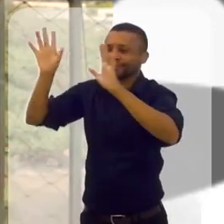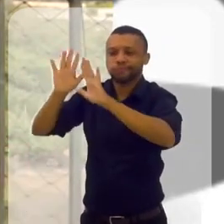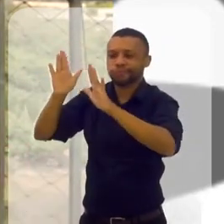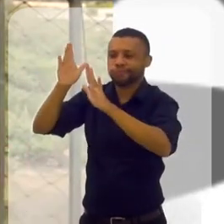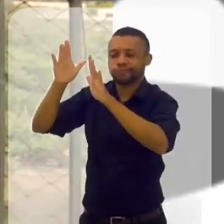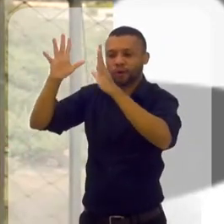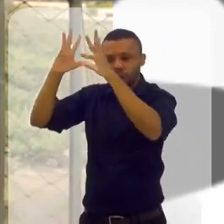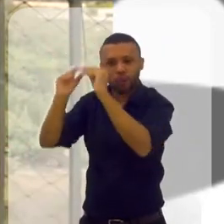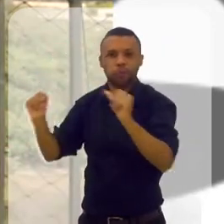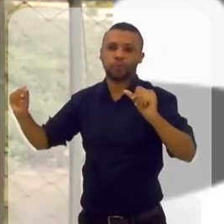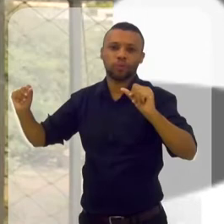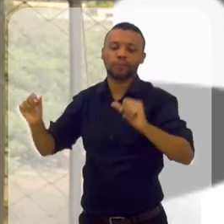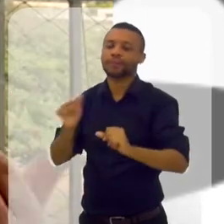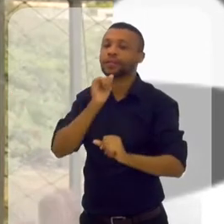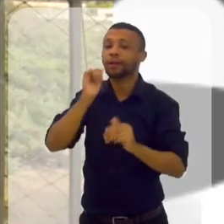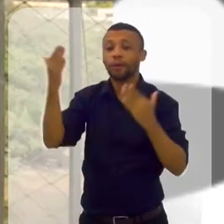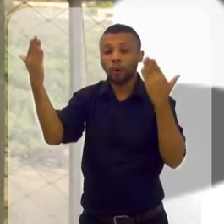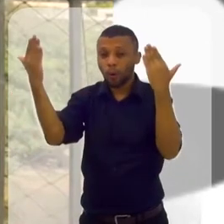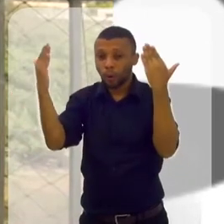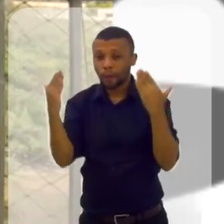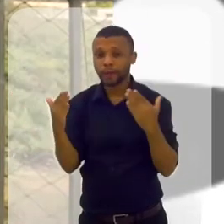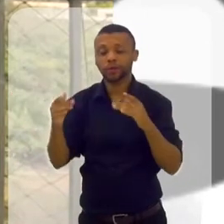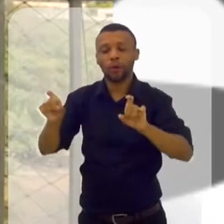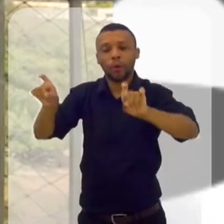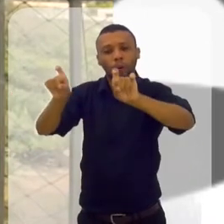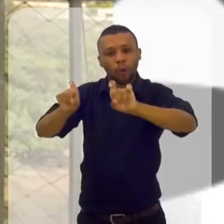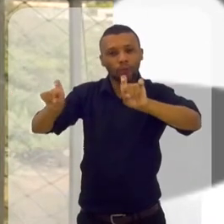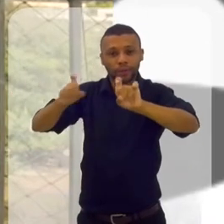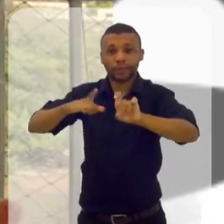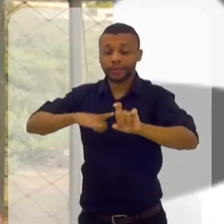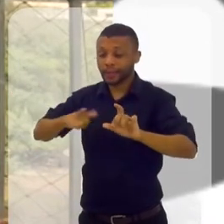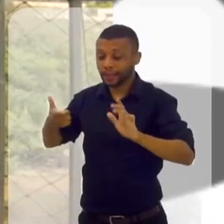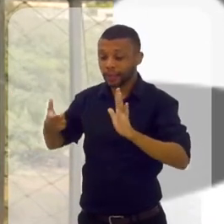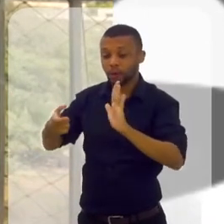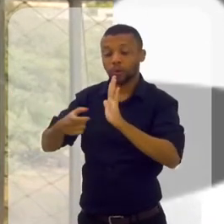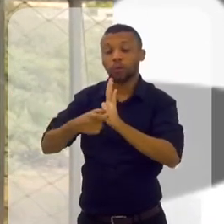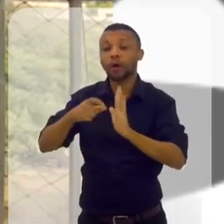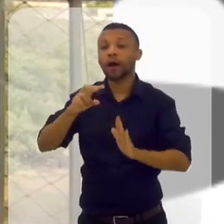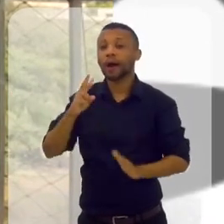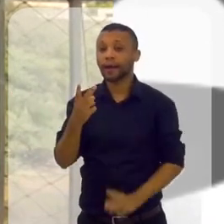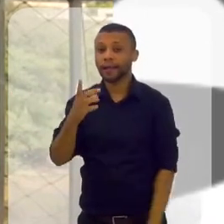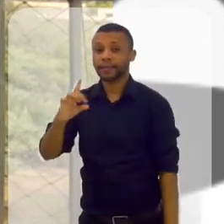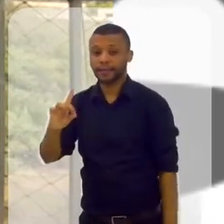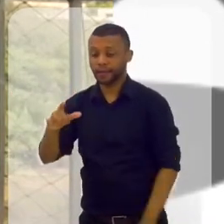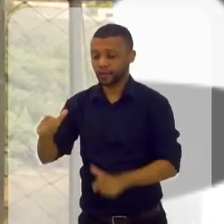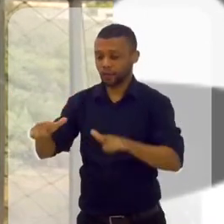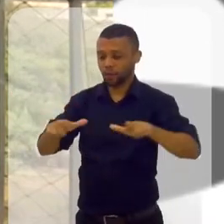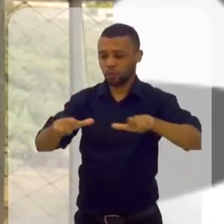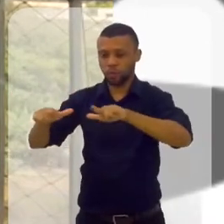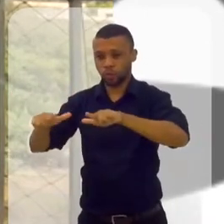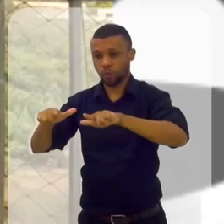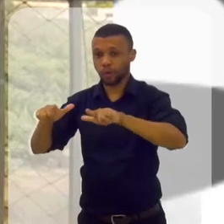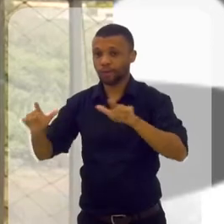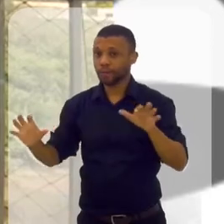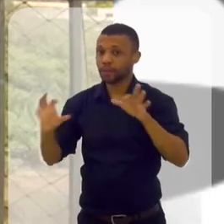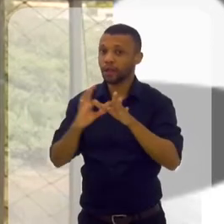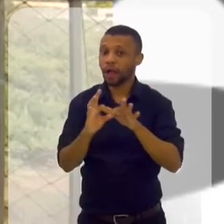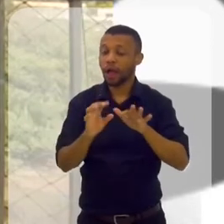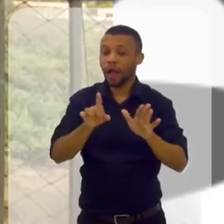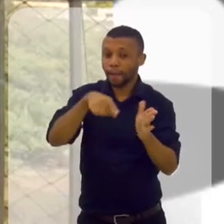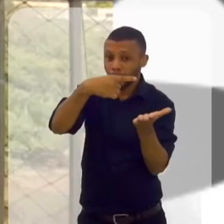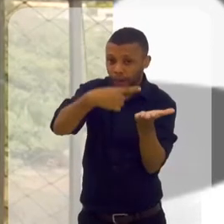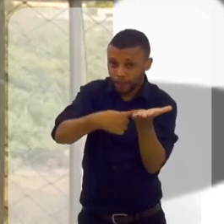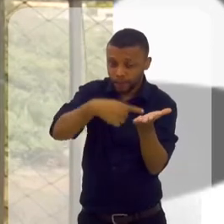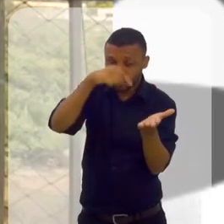Imagine um computador. E esse computador existe um HD. Tá? Então, tem lá o Windows 7. É a programação do computador. Ele vai agir